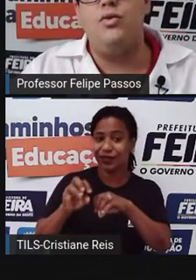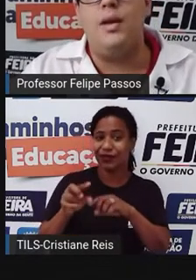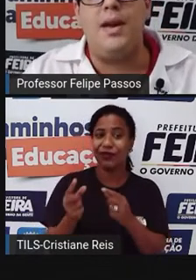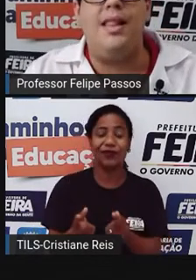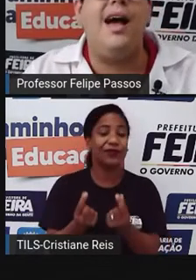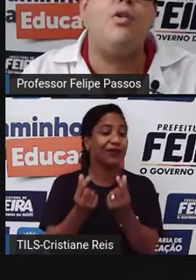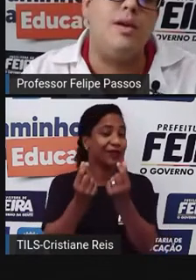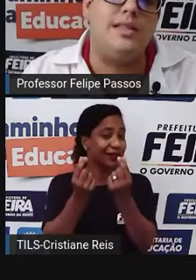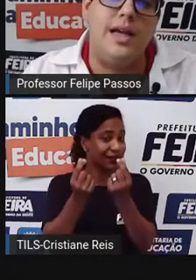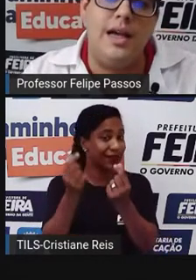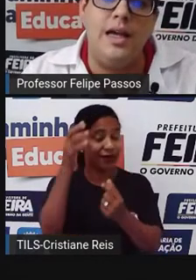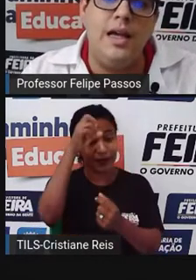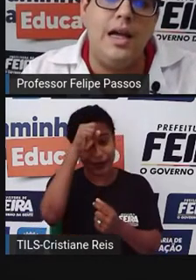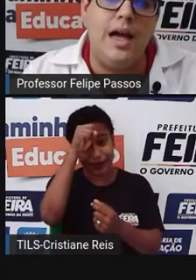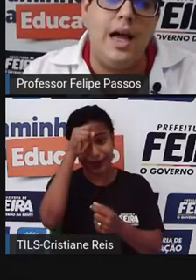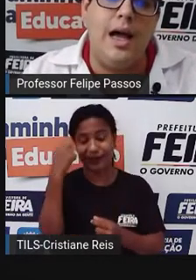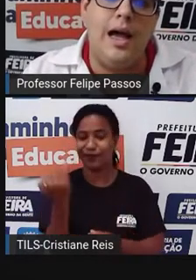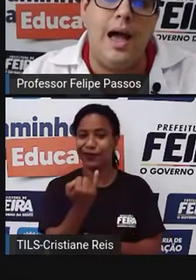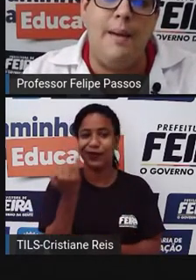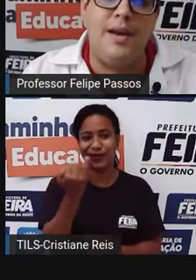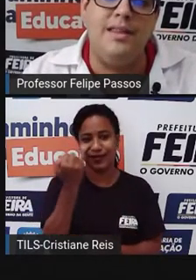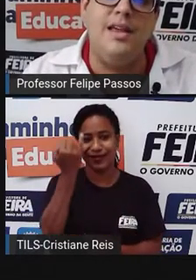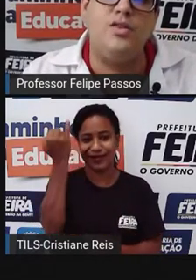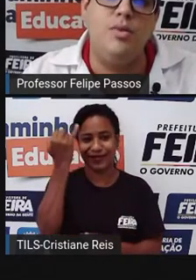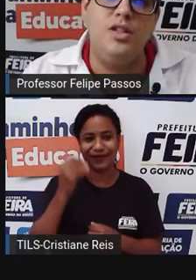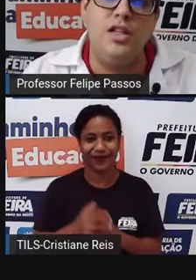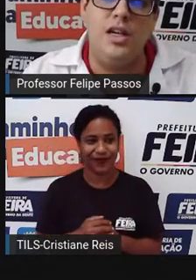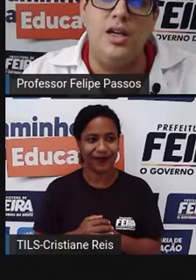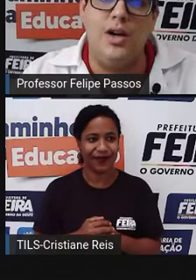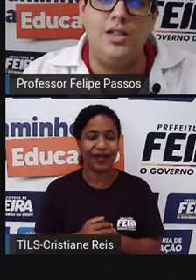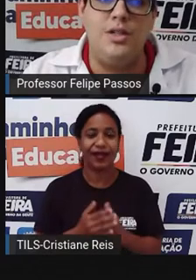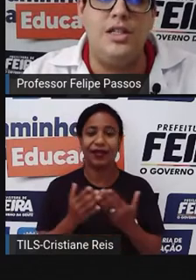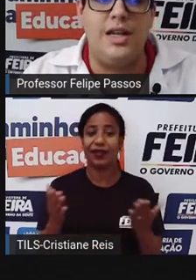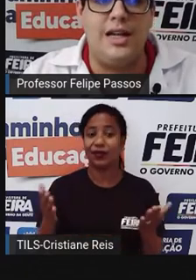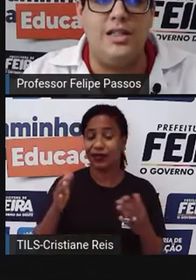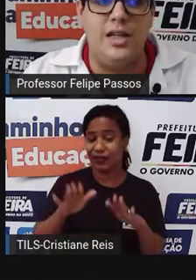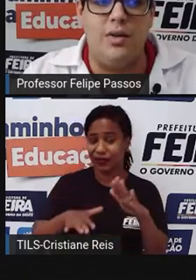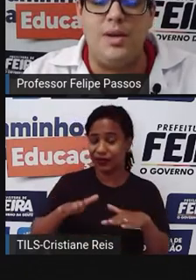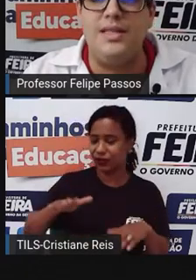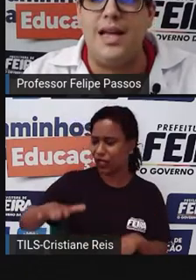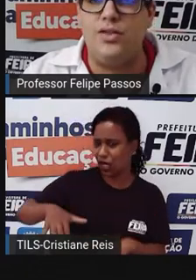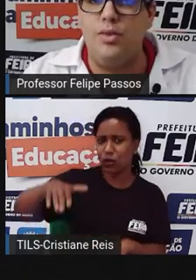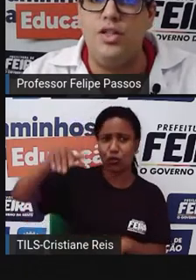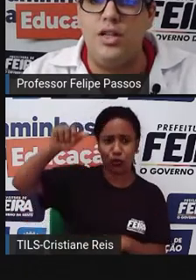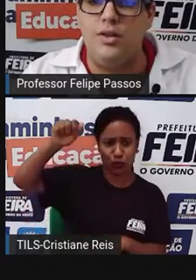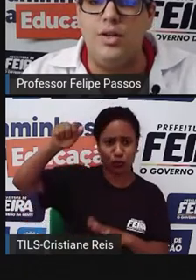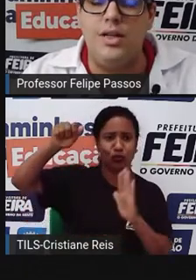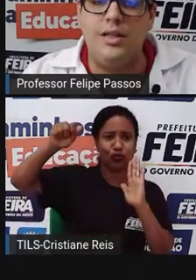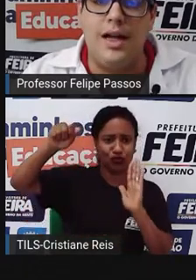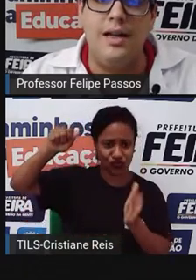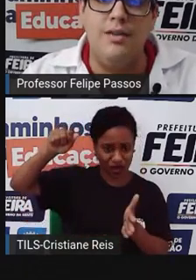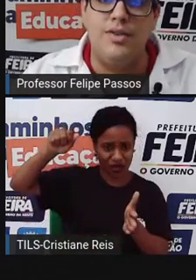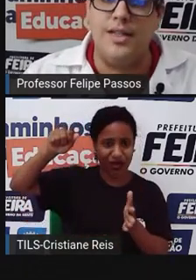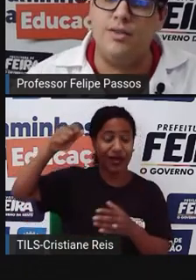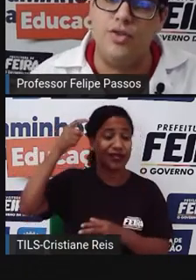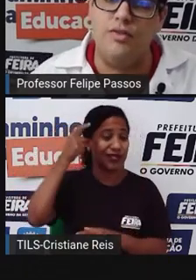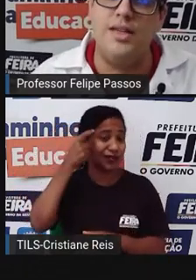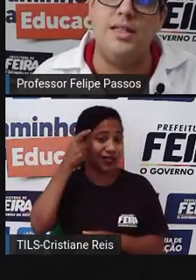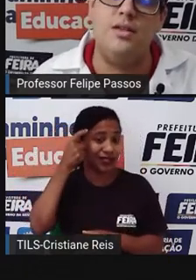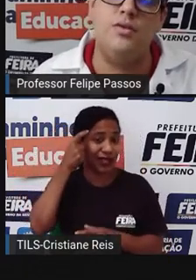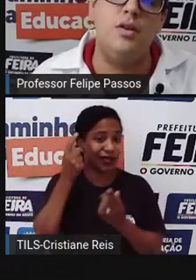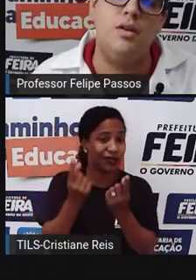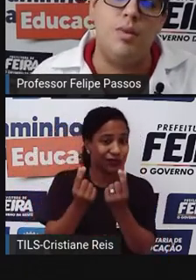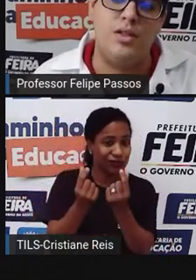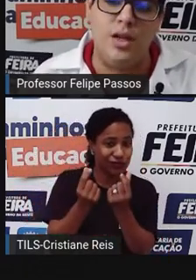vida adulta para lá começar a aprender sobre dinheiro, a administrar dinheiro, a pensar sobre dinheiro, tá? Vocês são